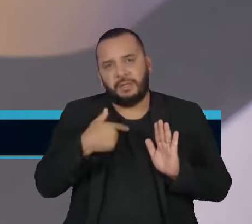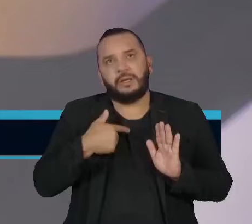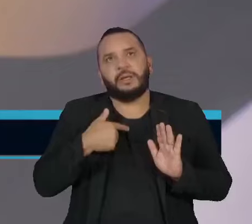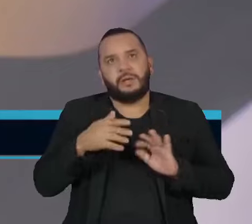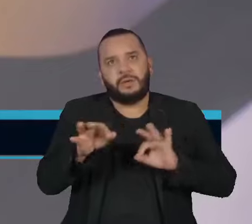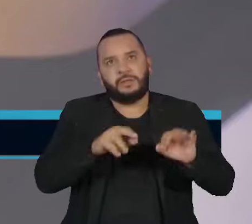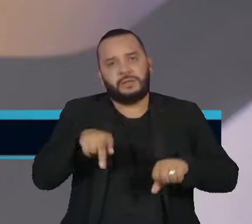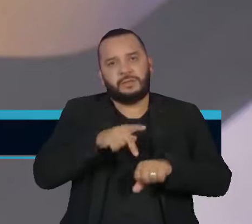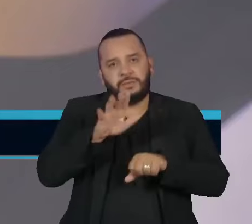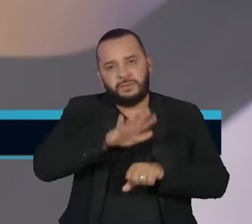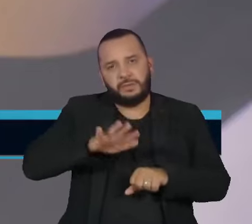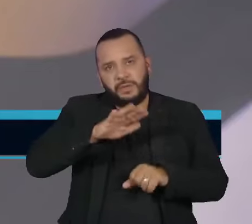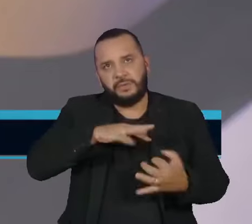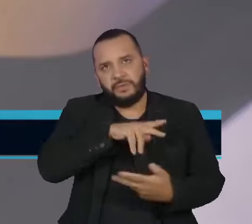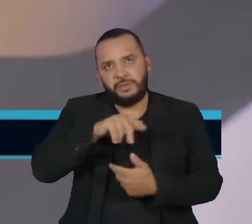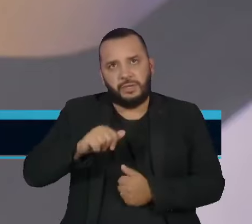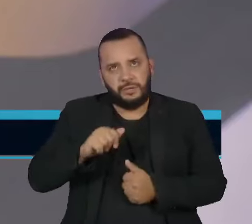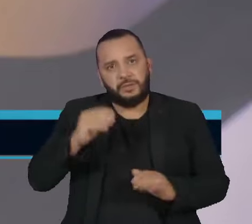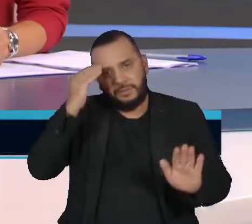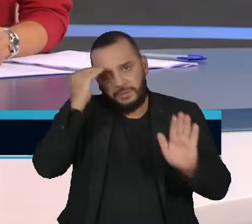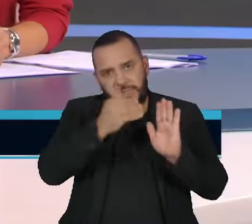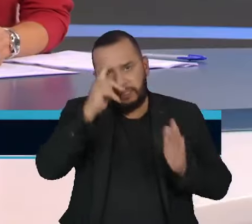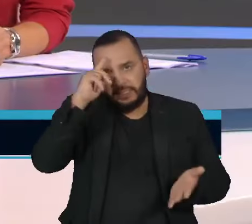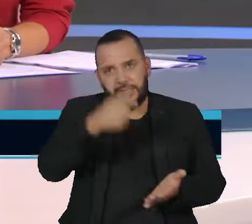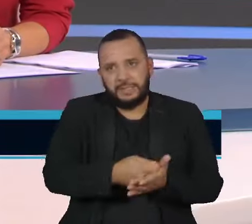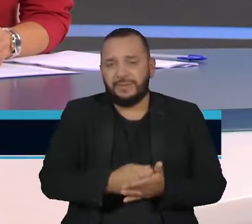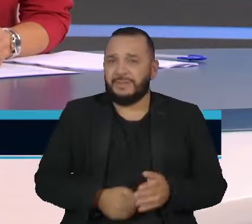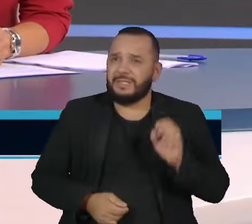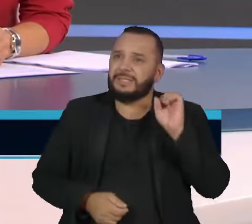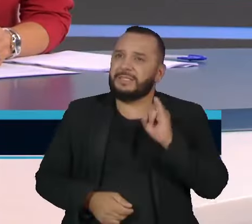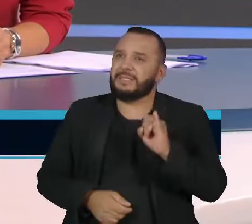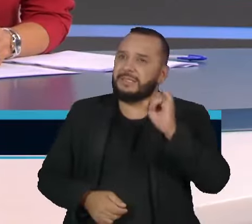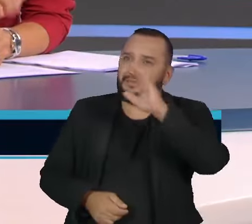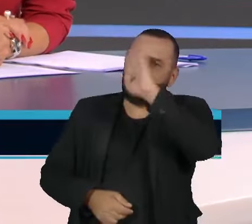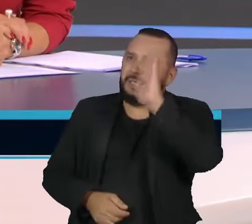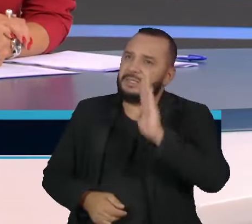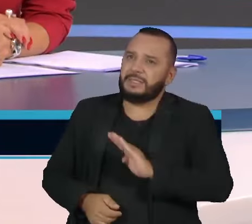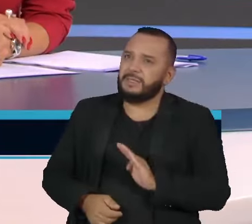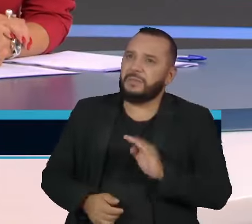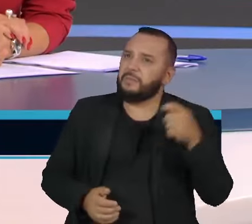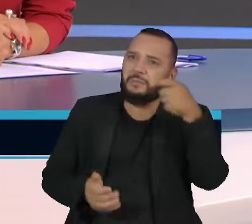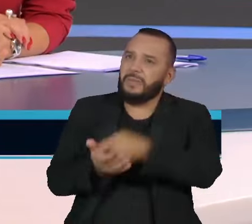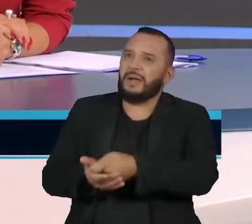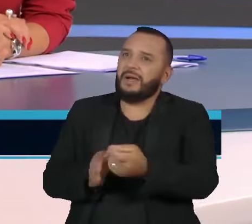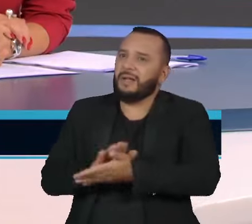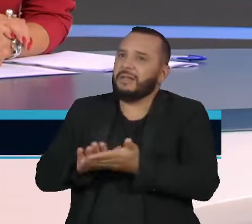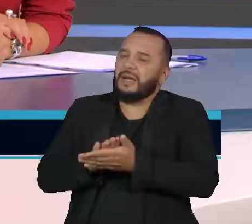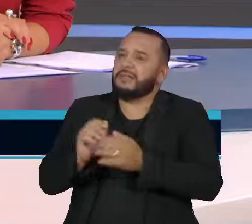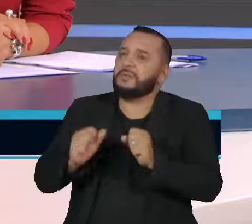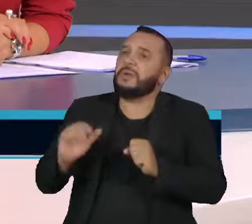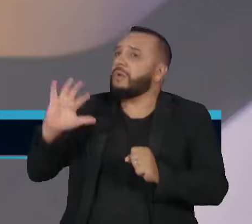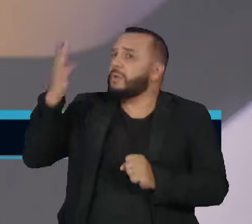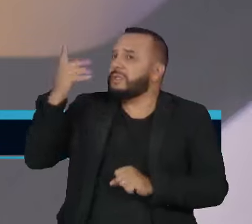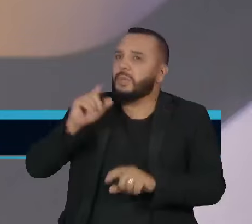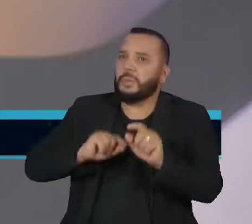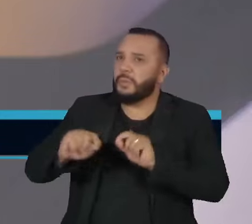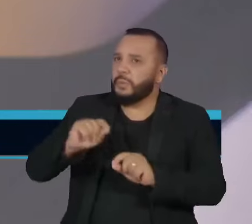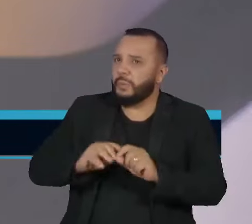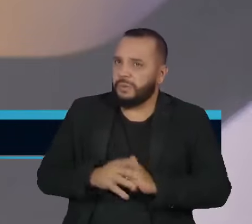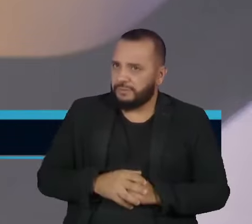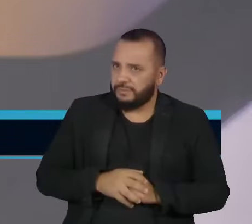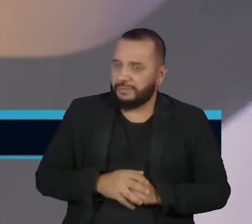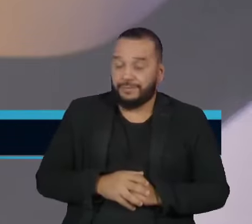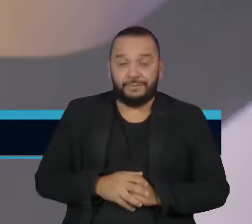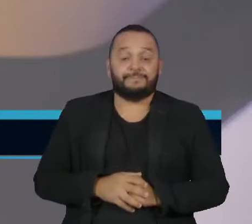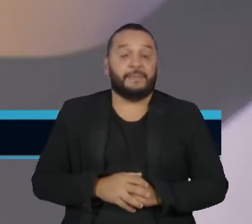e de cumprimento dessa decisão. Agora, e se o Brasil não honrar com essa indenização? O pode acontecer? Se o Brasil